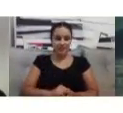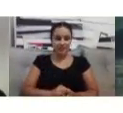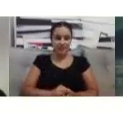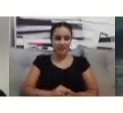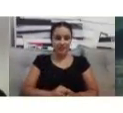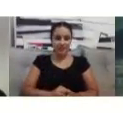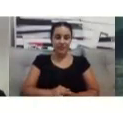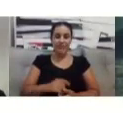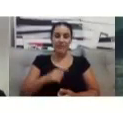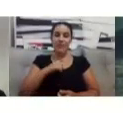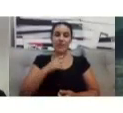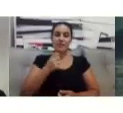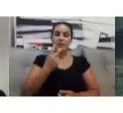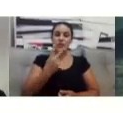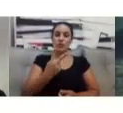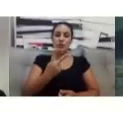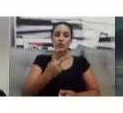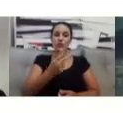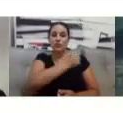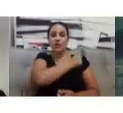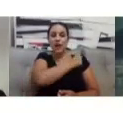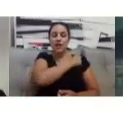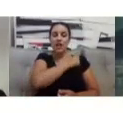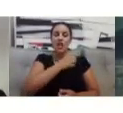Josiane. Ah, não. A Josiane é nossa já.